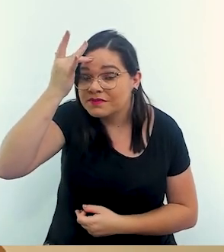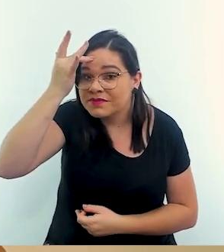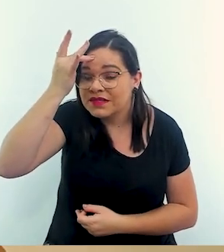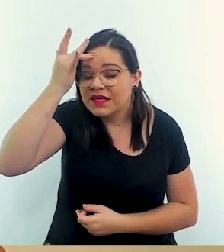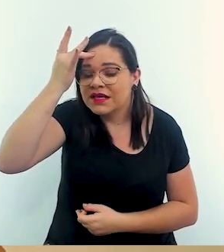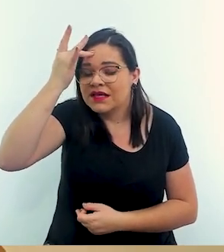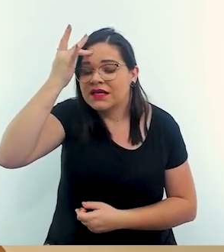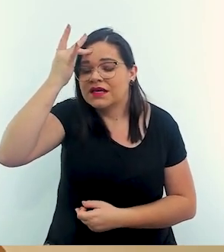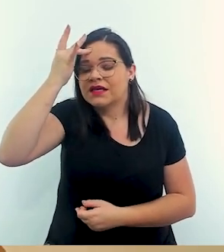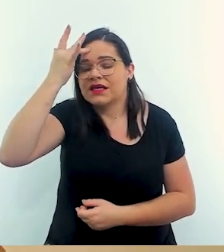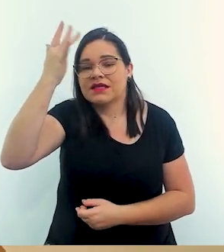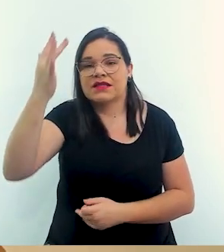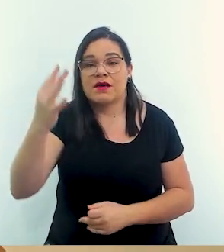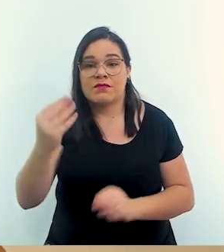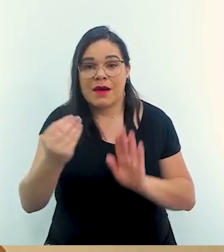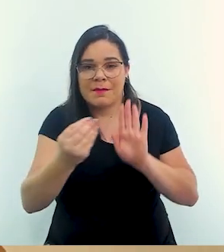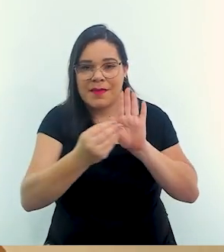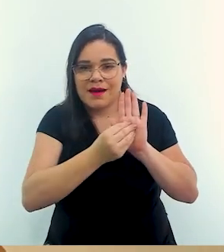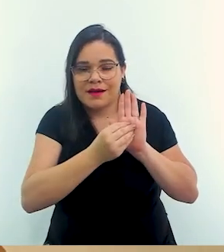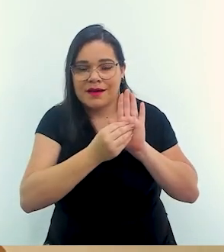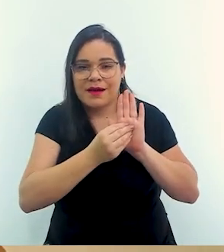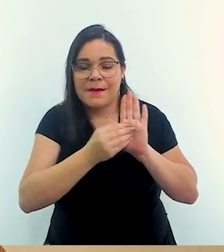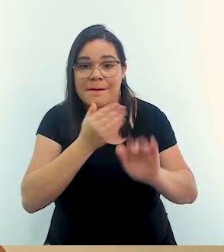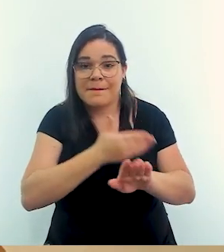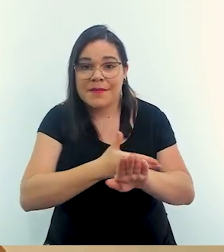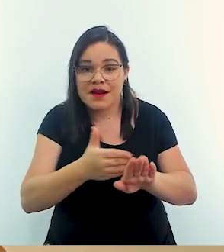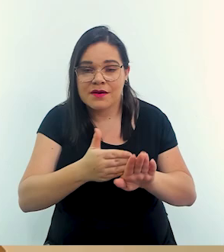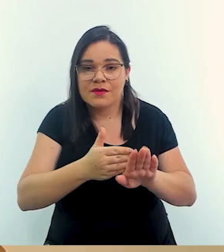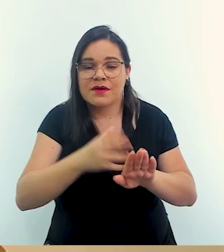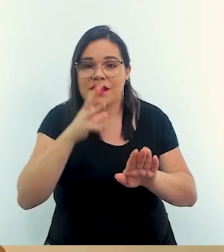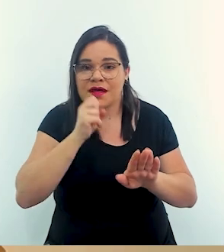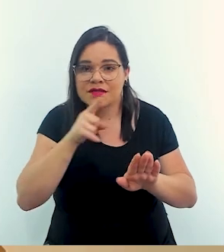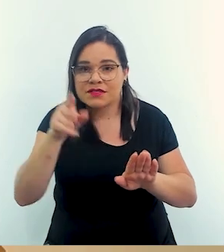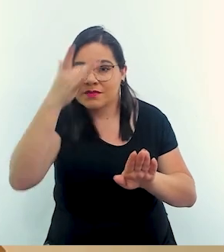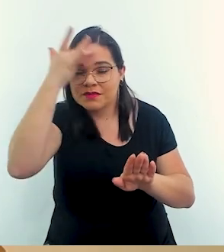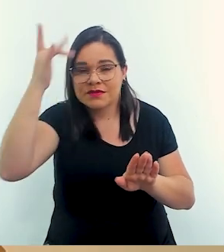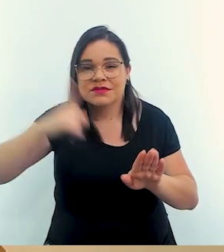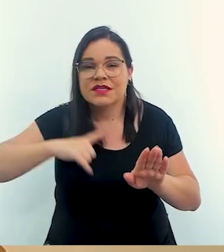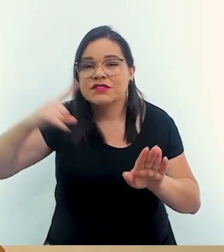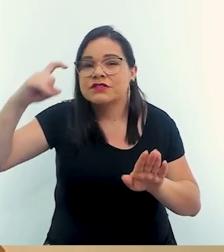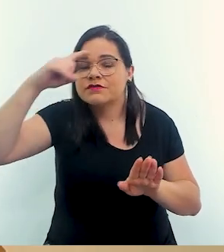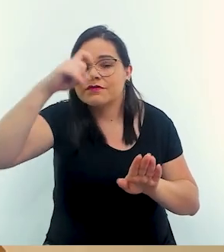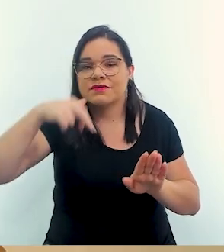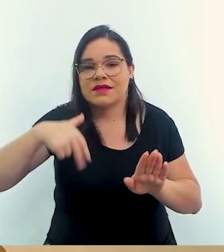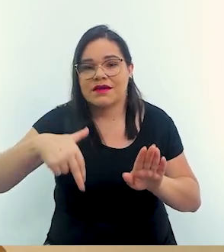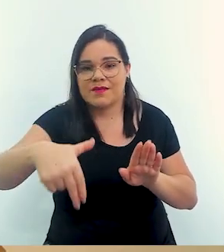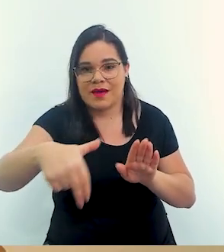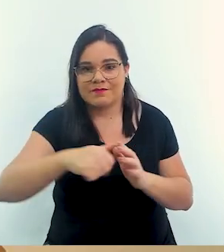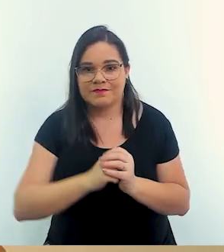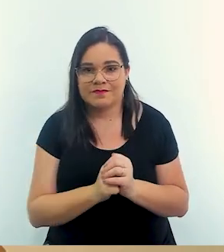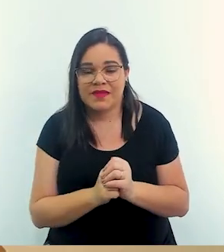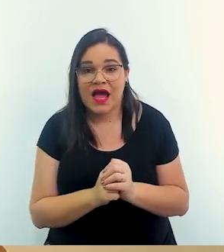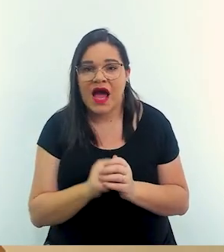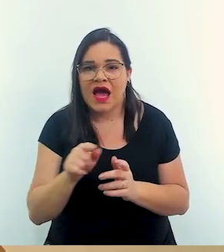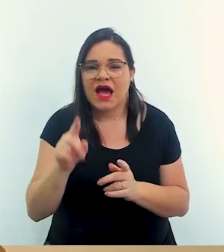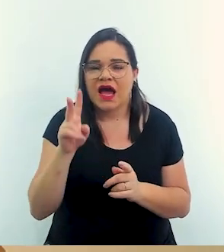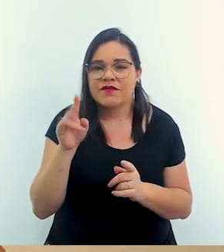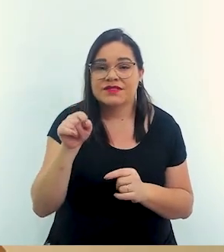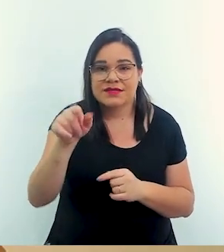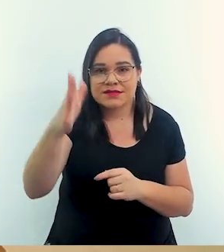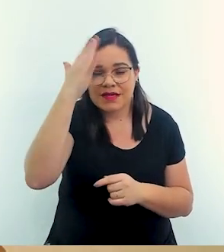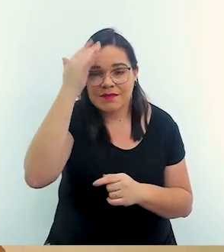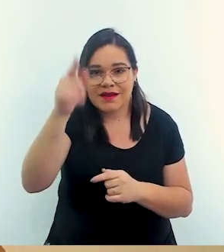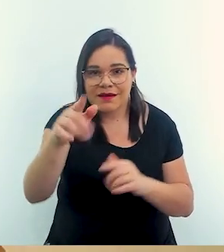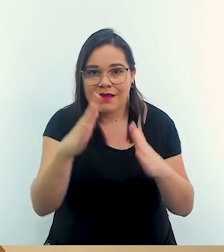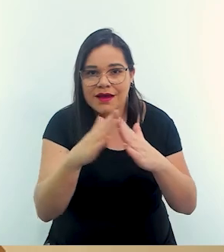um símbolo branco ou laranja branco e laranja na porta é uma pessoa que tem dificuldade de andar e aí você